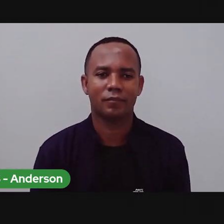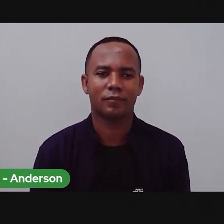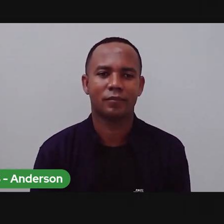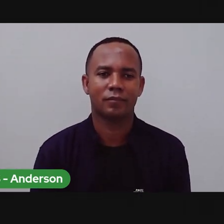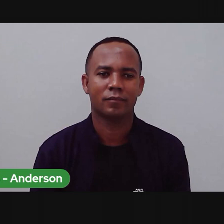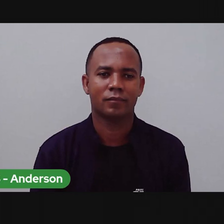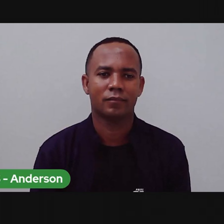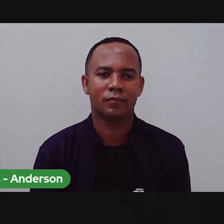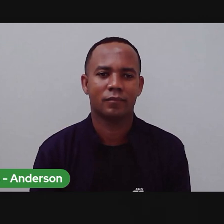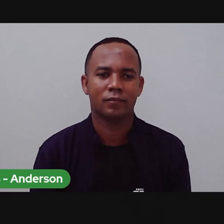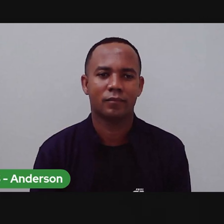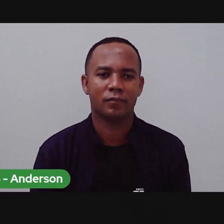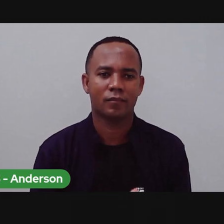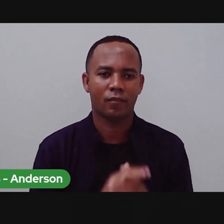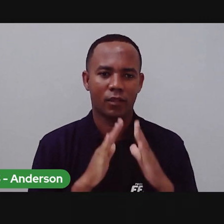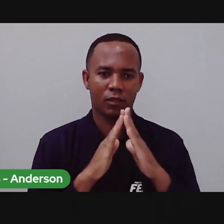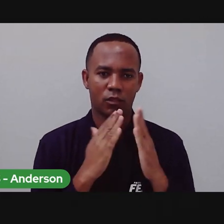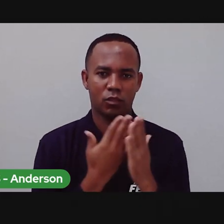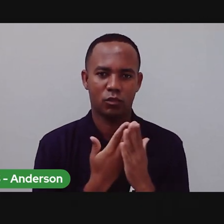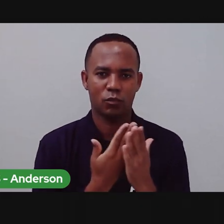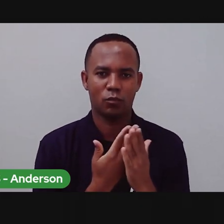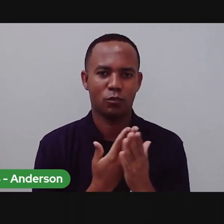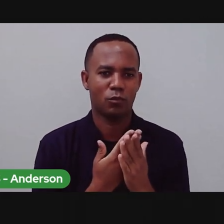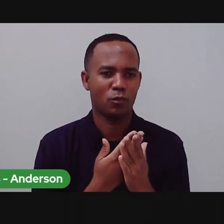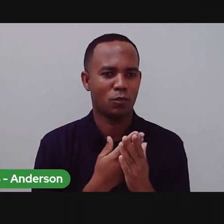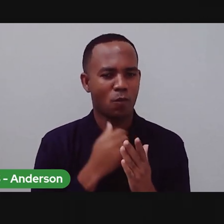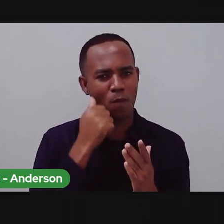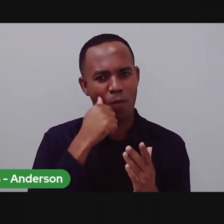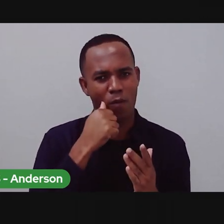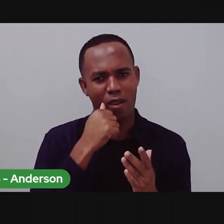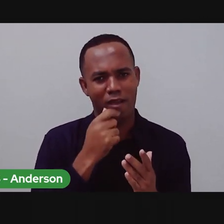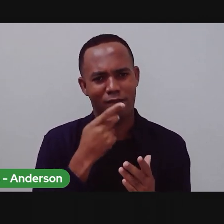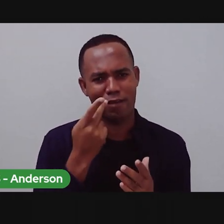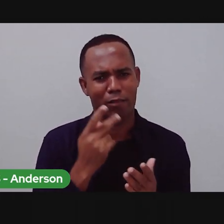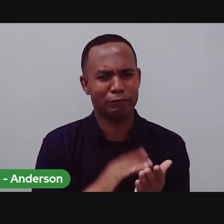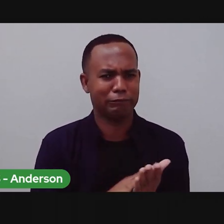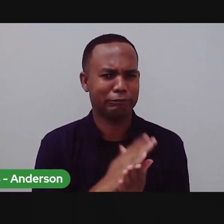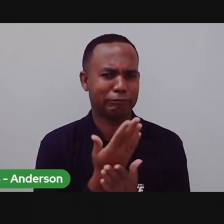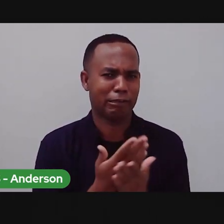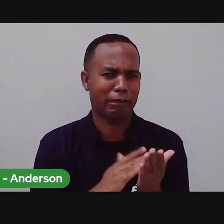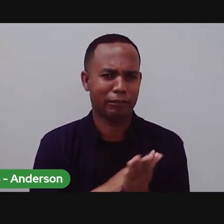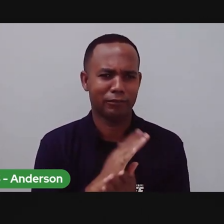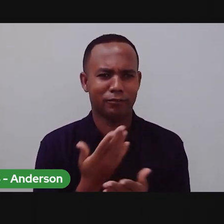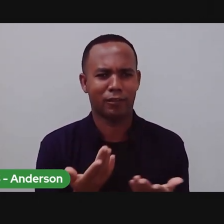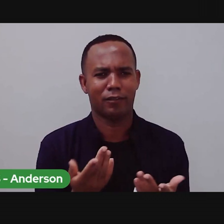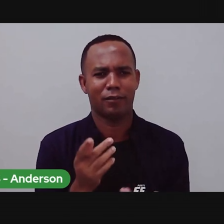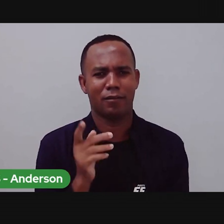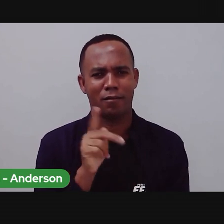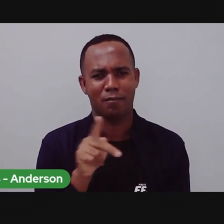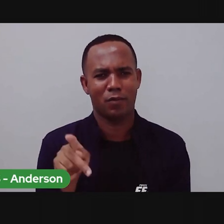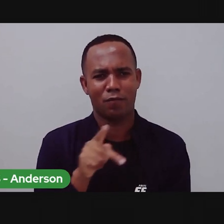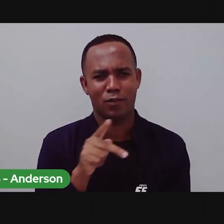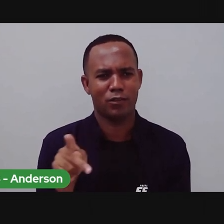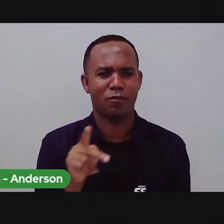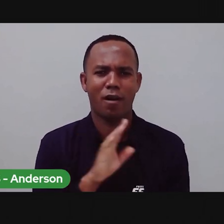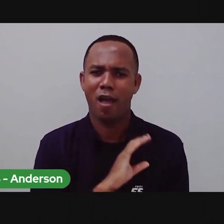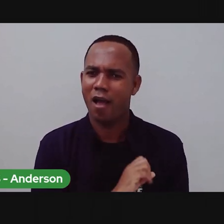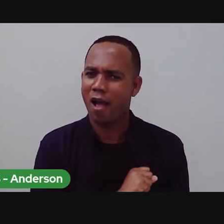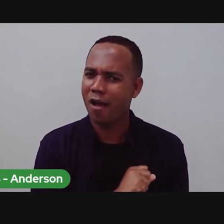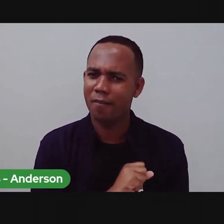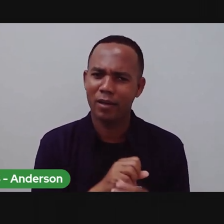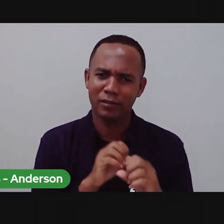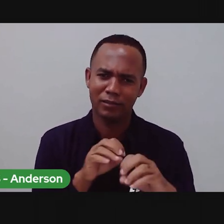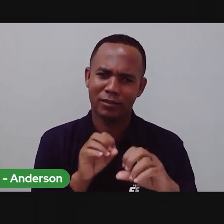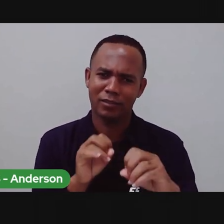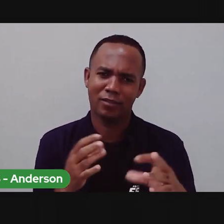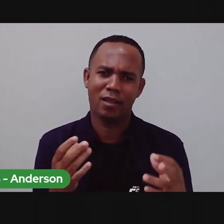Flaviane disse que a nossa aula estava chata. Você acha, gente? A Provaria se dedica tanto. Anderson se dedica tanto para